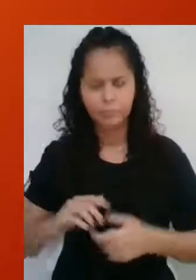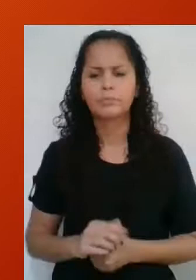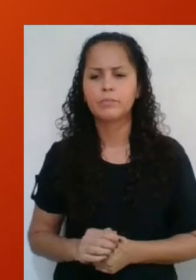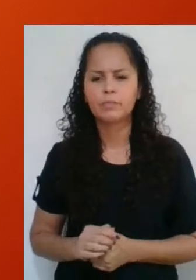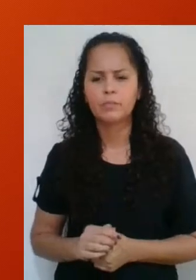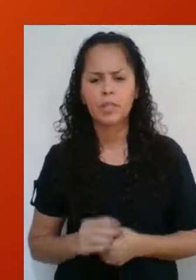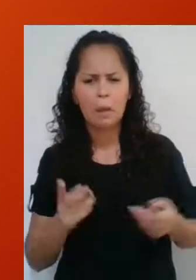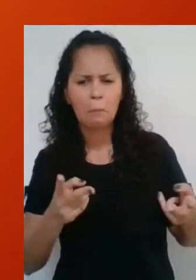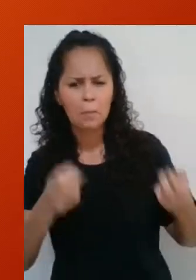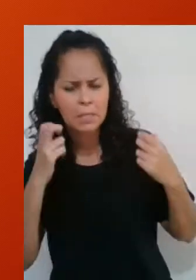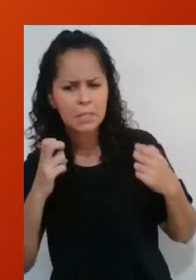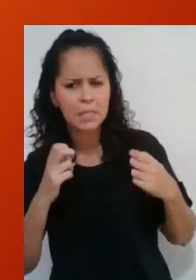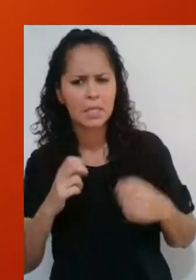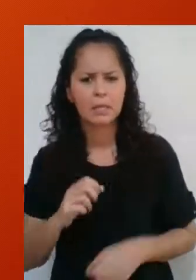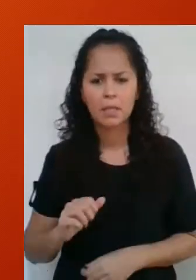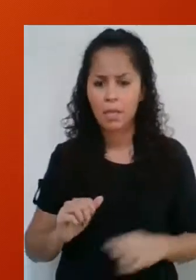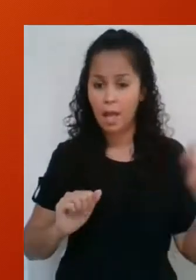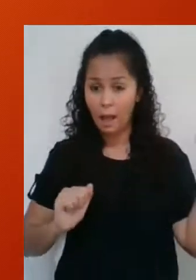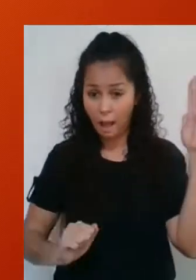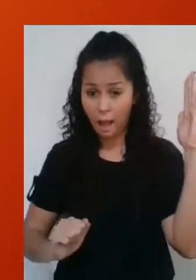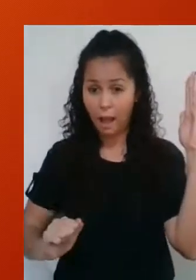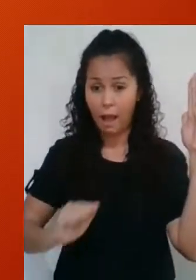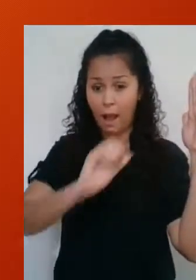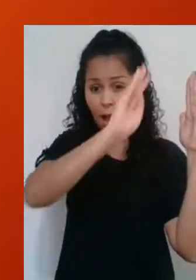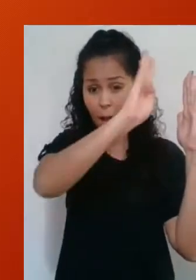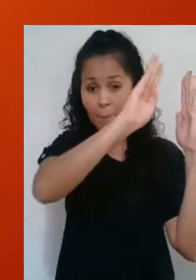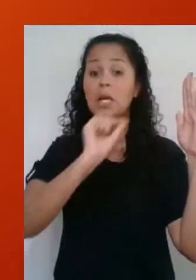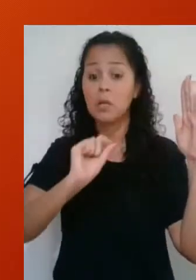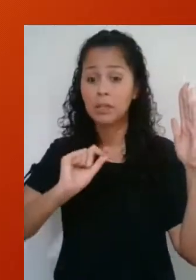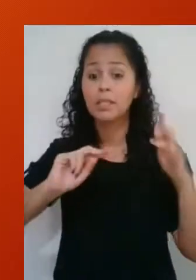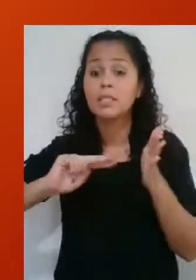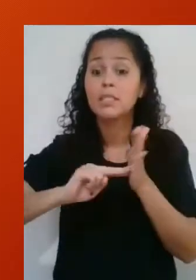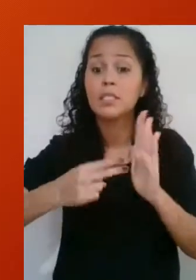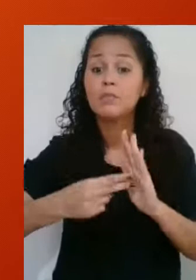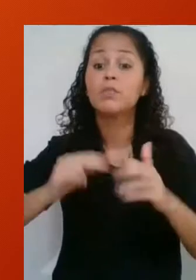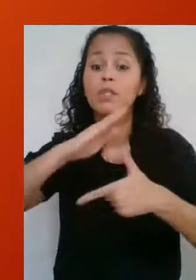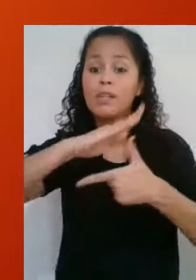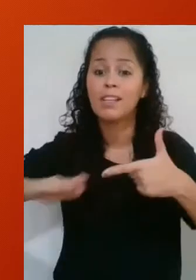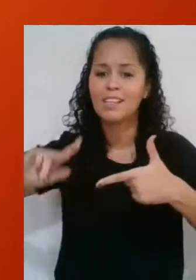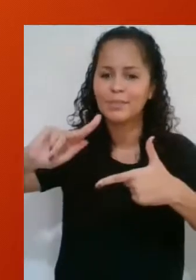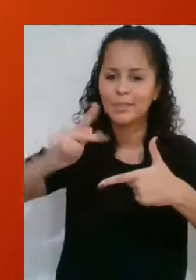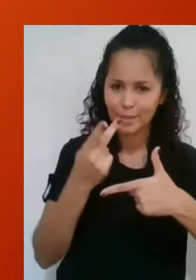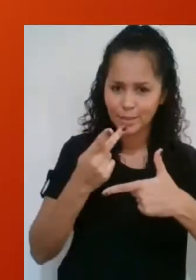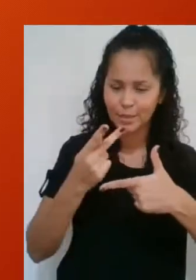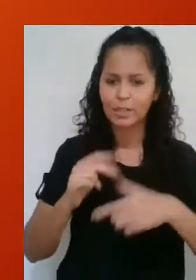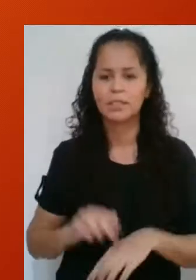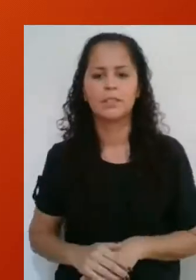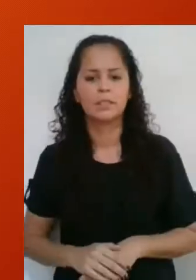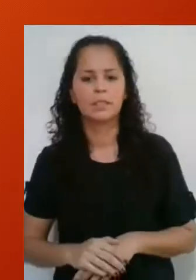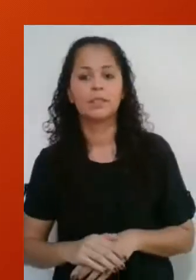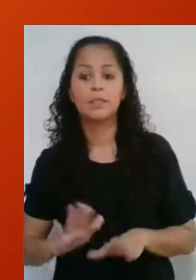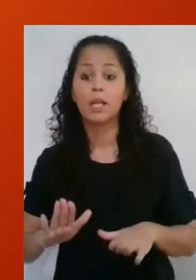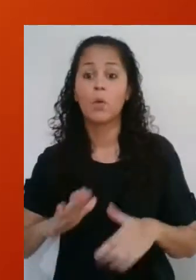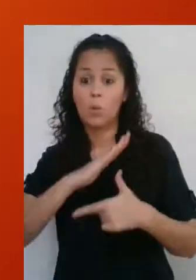parede e pelo piso, que a distância de A até B corresponde à hipotenusa do triângulo. Portanto,